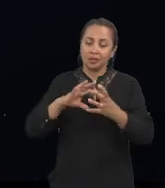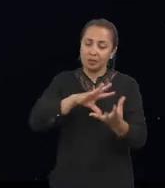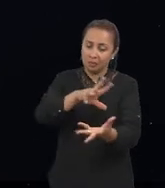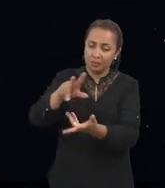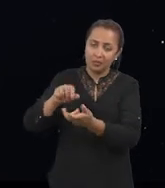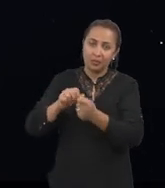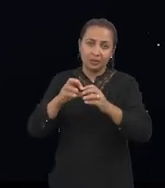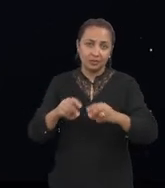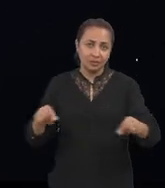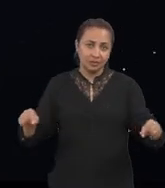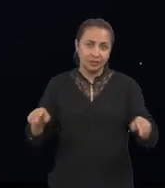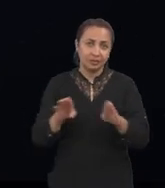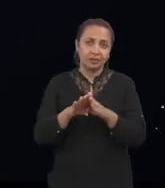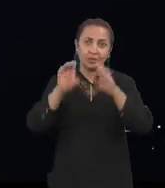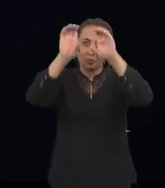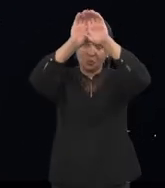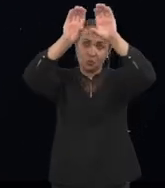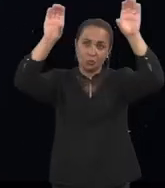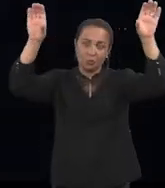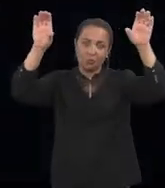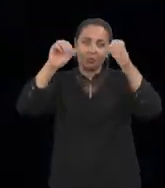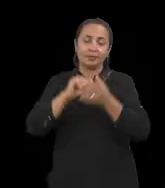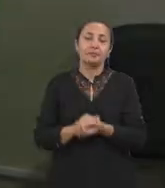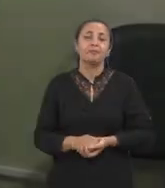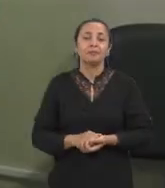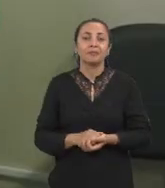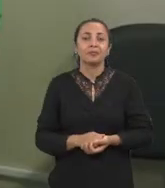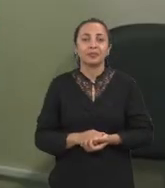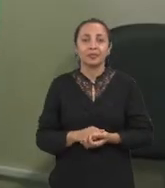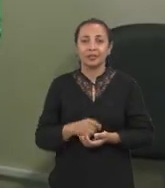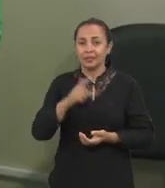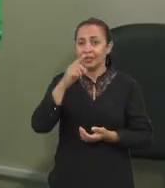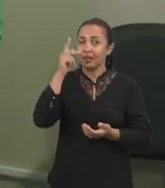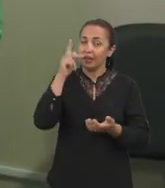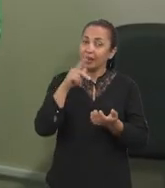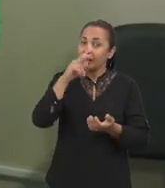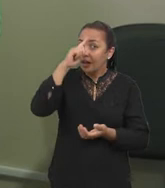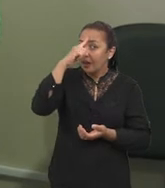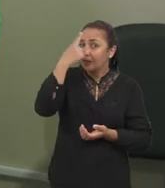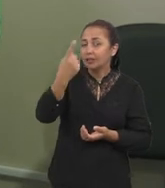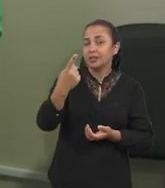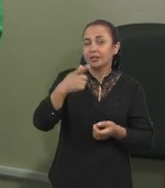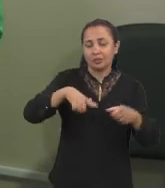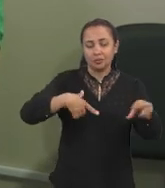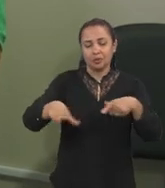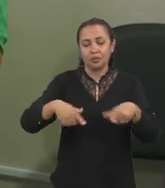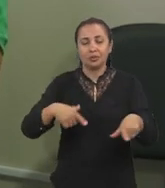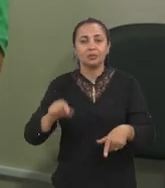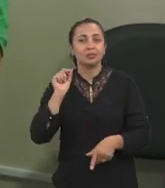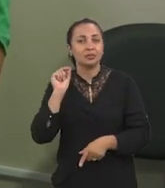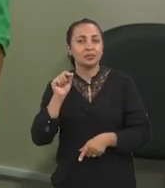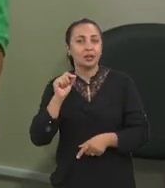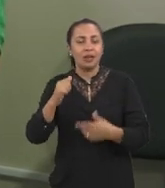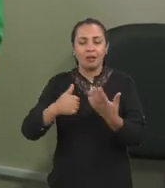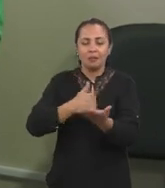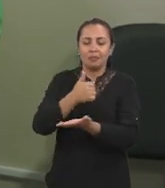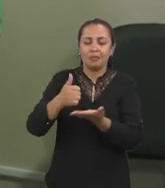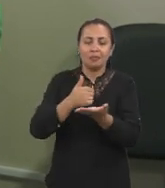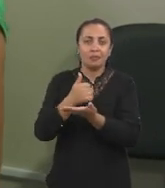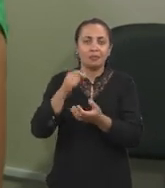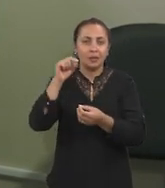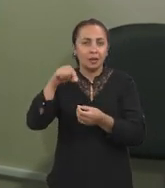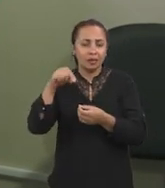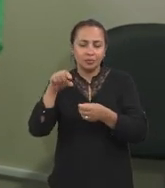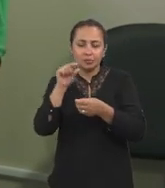Terra e no espaço. Bom, na verdade, a ideia do trabalho é que, basicamente, esse